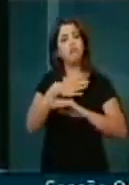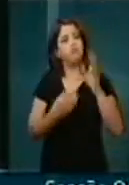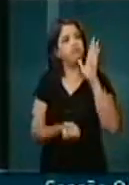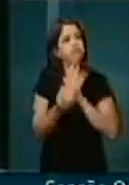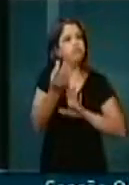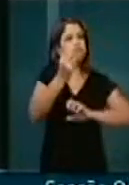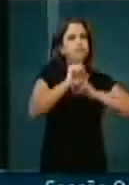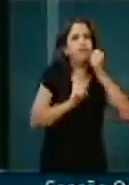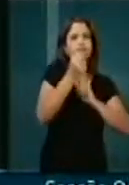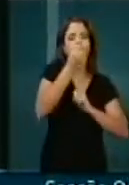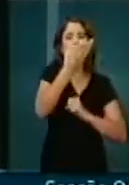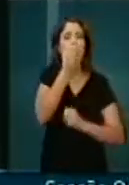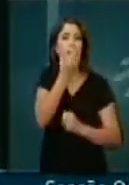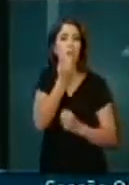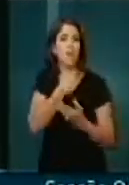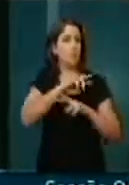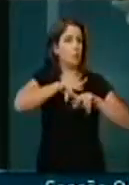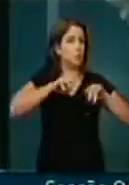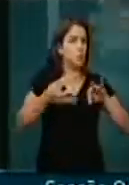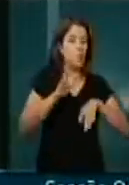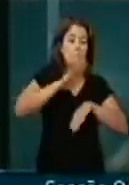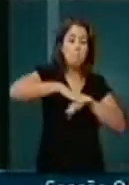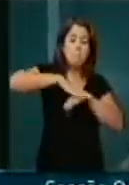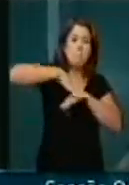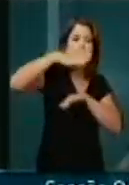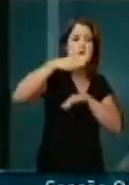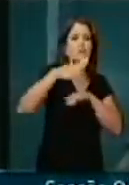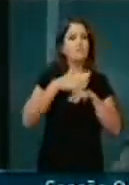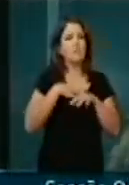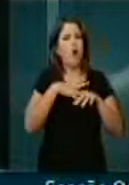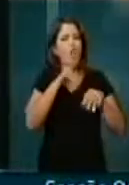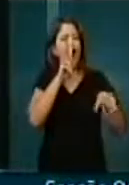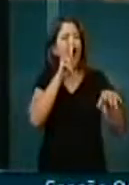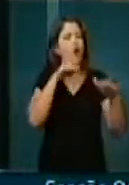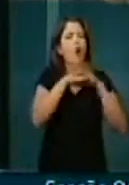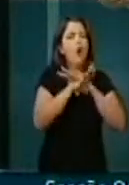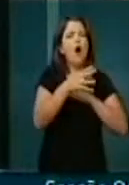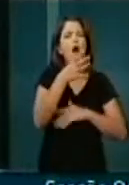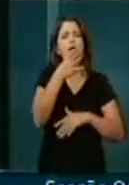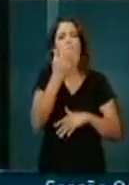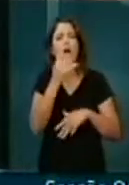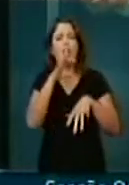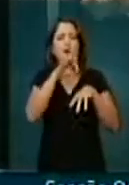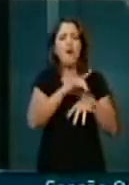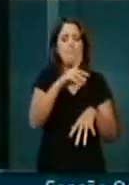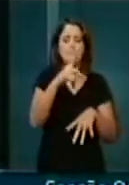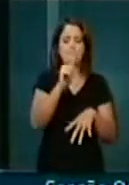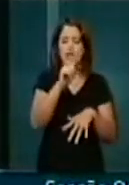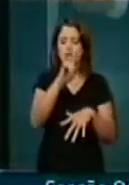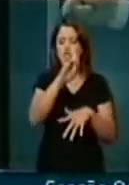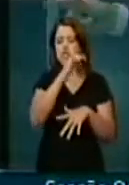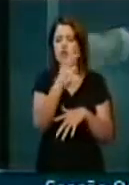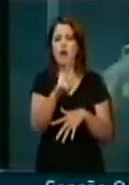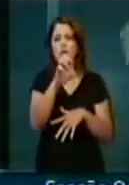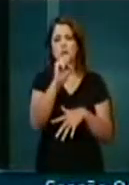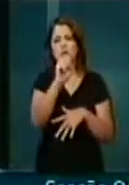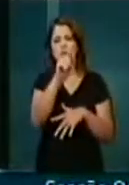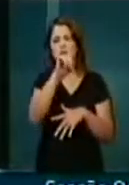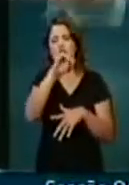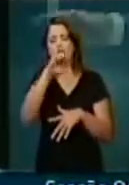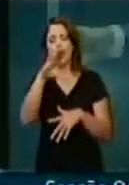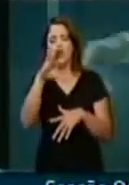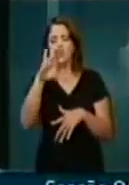produzem alimentos. Lá estão situados os maiores frigoríficos de água indústria do Brasil. Perdigão, Sadia, frigorífico